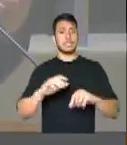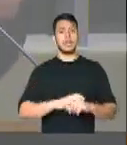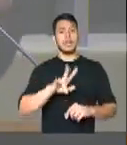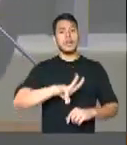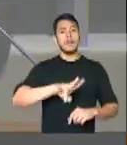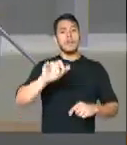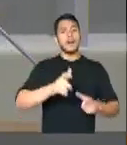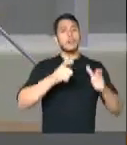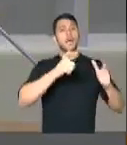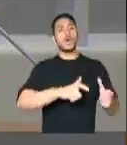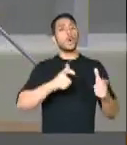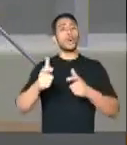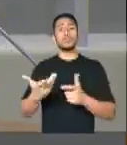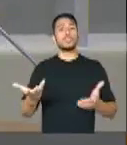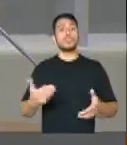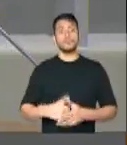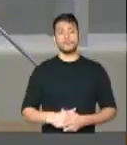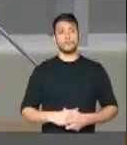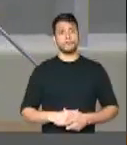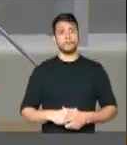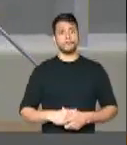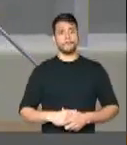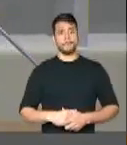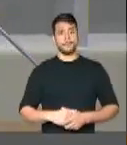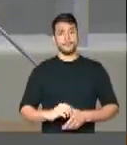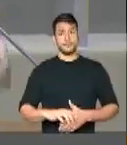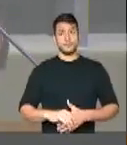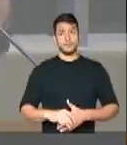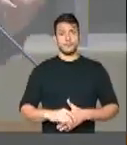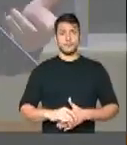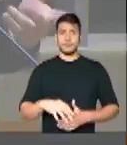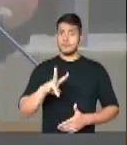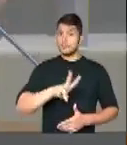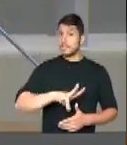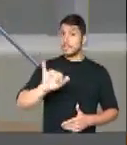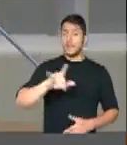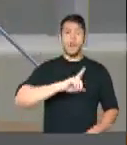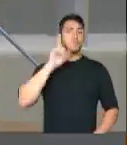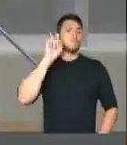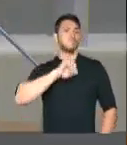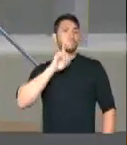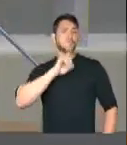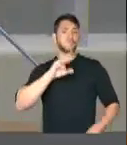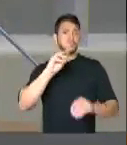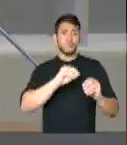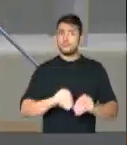que nós vamos mandar Brasília? Para os Estados Unidos?